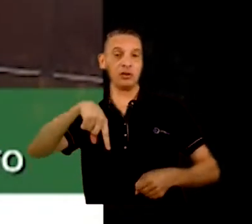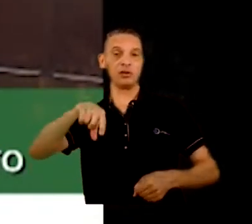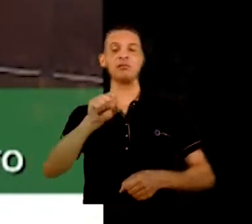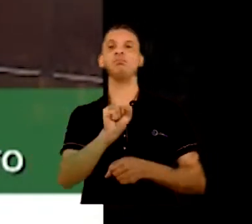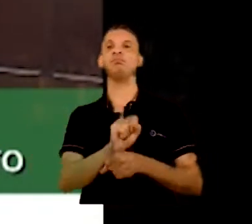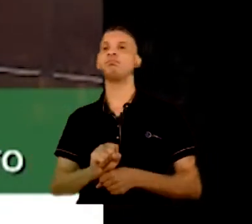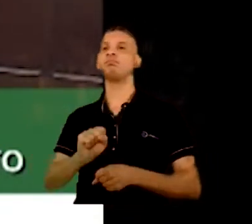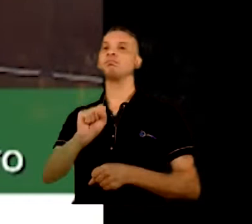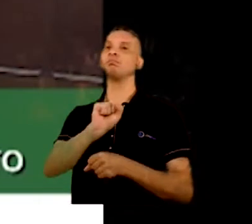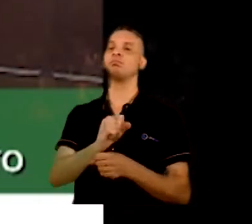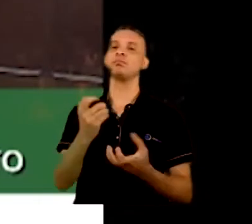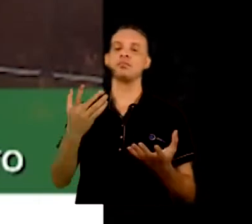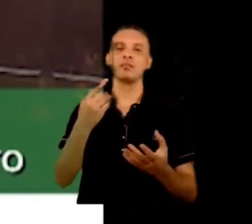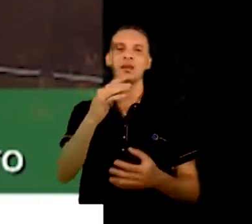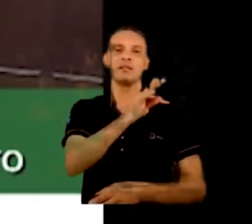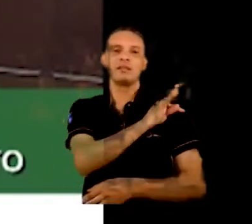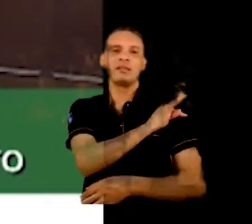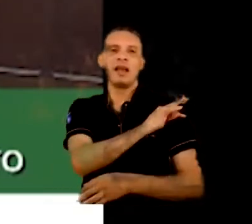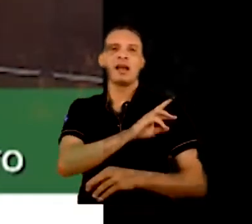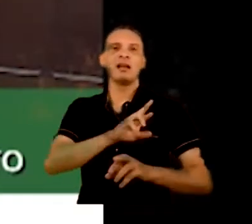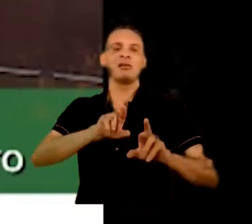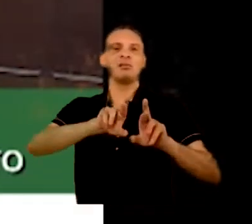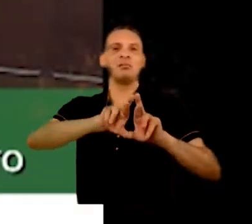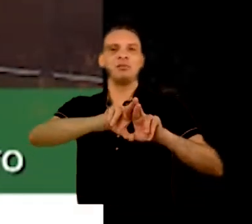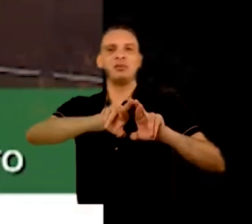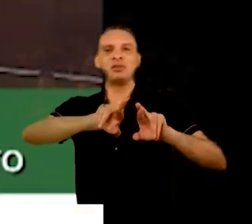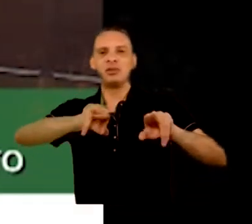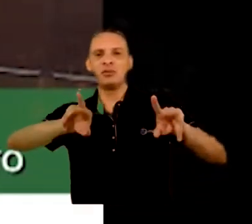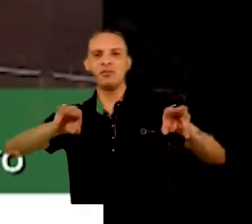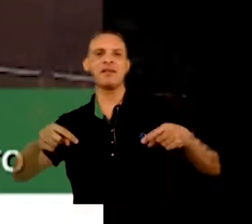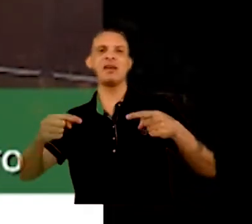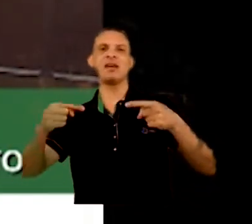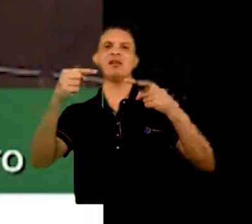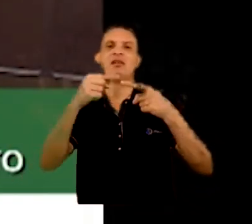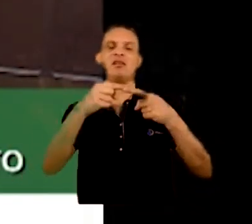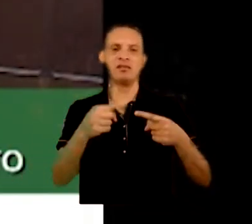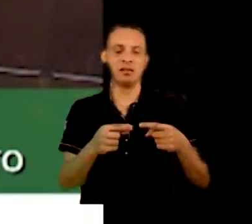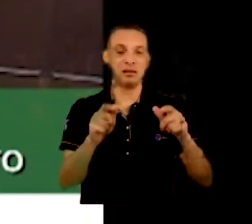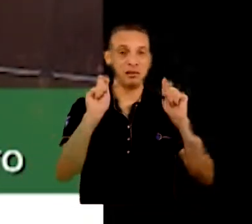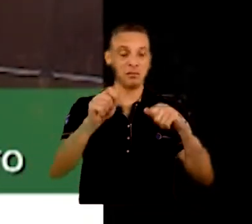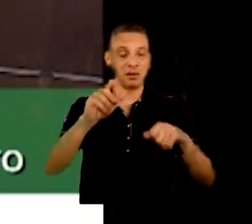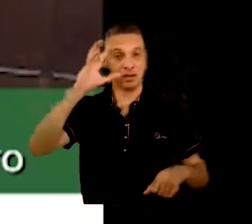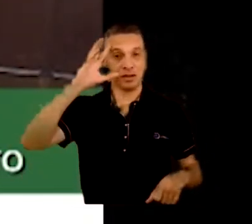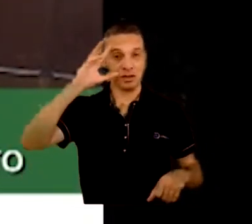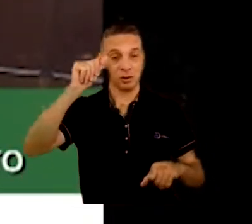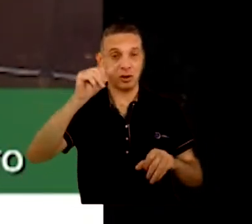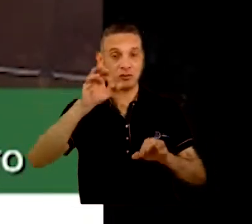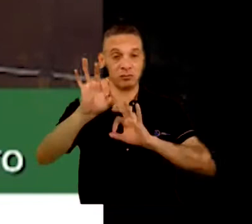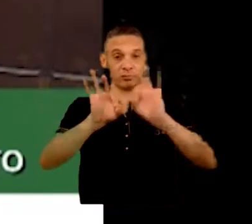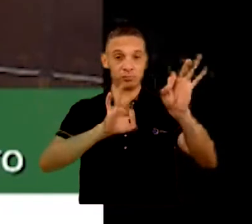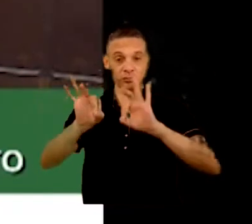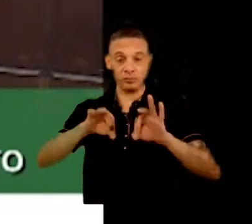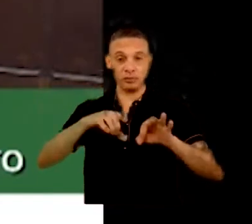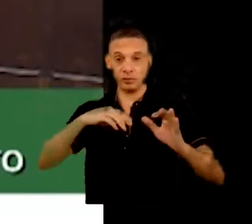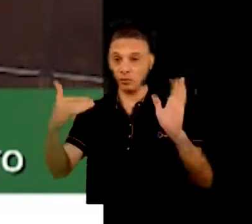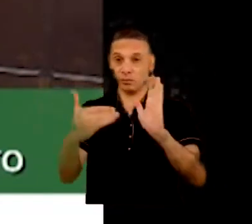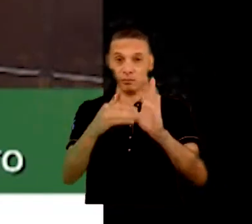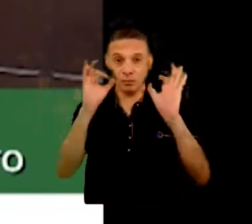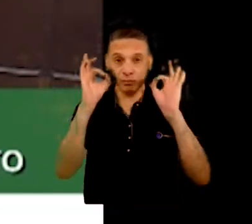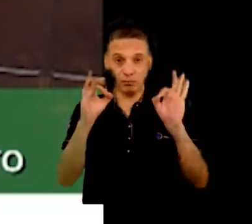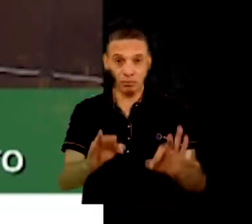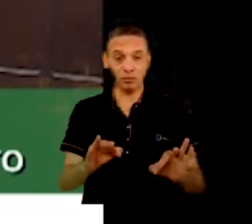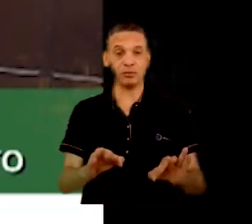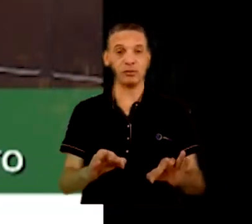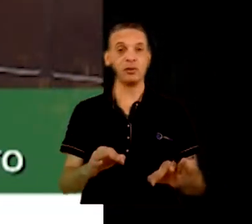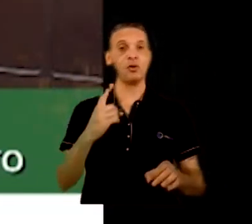técnico das estacas definitivamente resolvido e projetado, nós conseguimos terminar a obra em um ano.